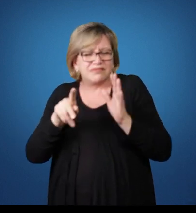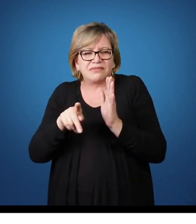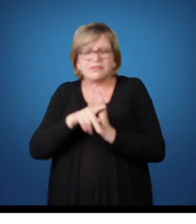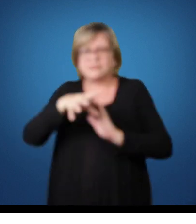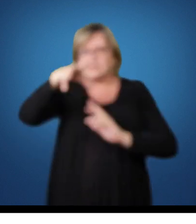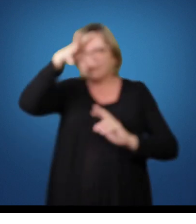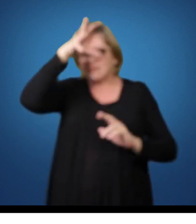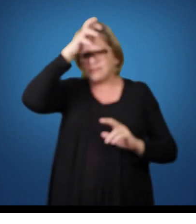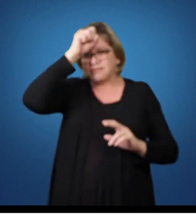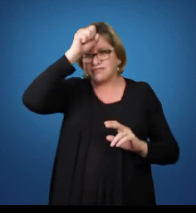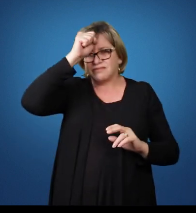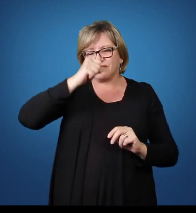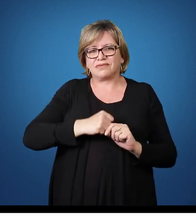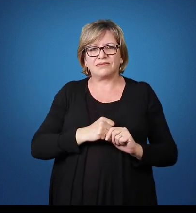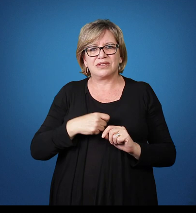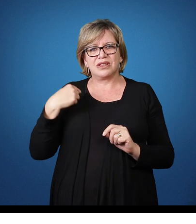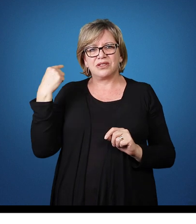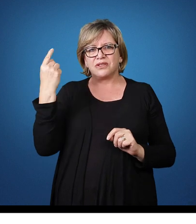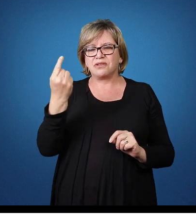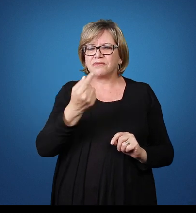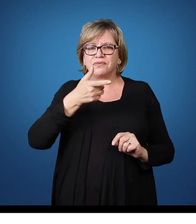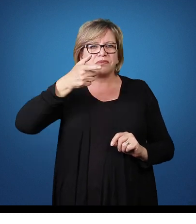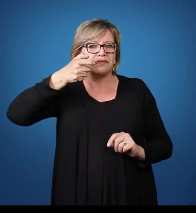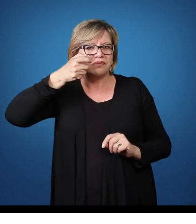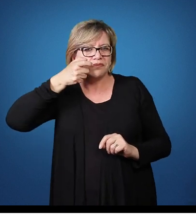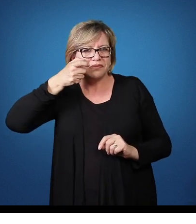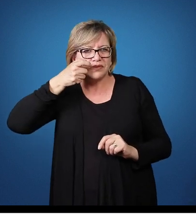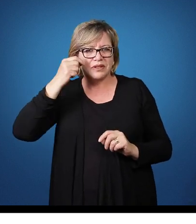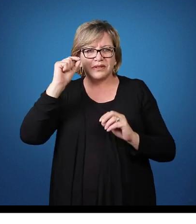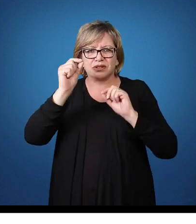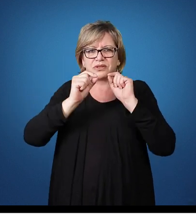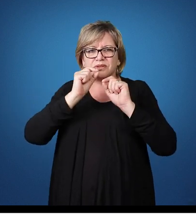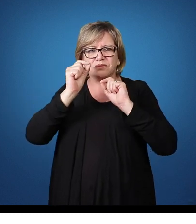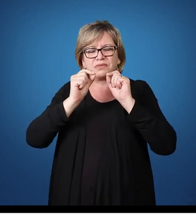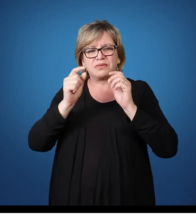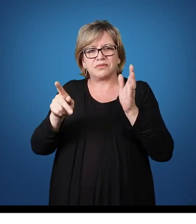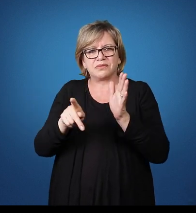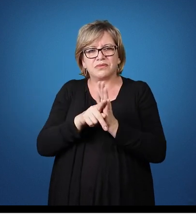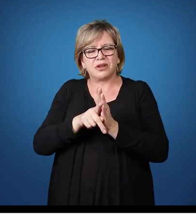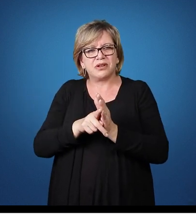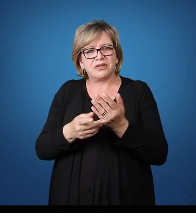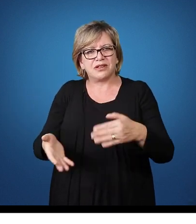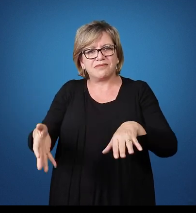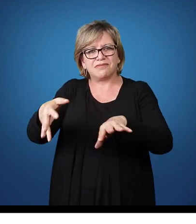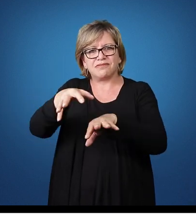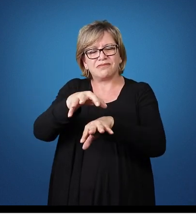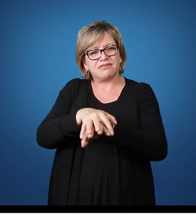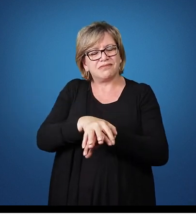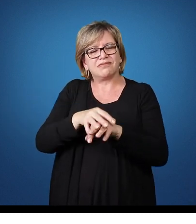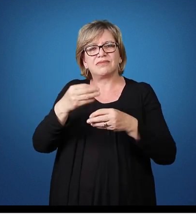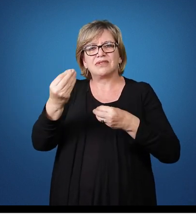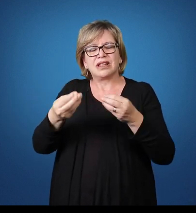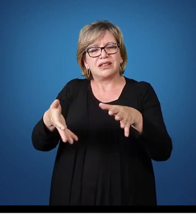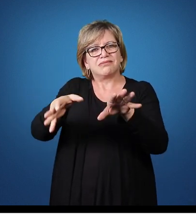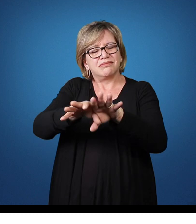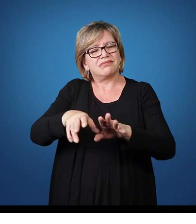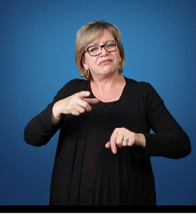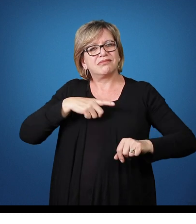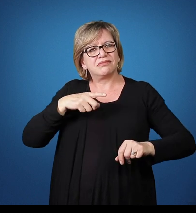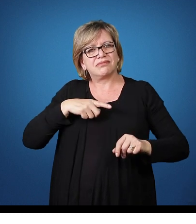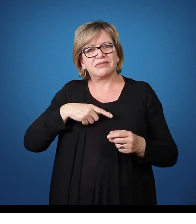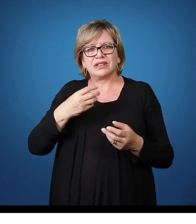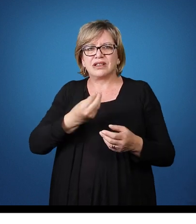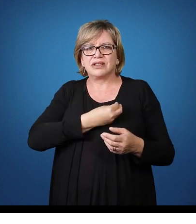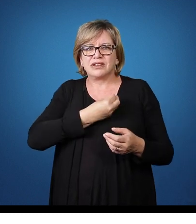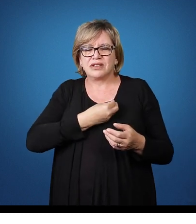aprendizagem Nós observamos de uma forma geral Que o ideário da educação inclusiva Ele está presente de forma bastante